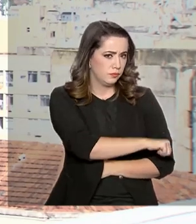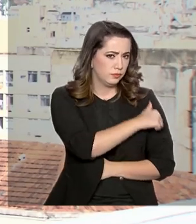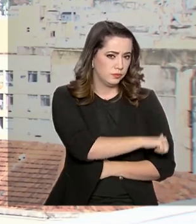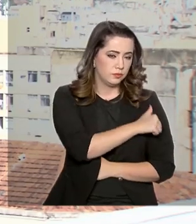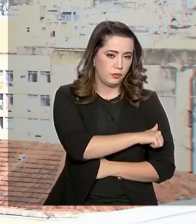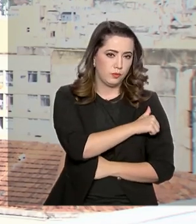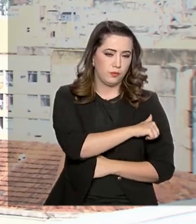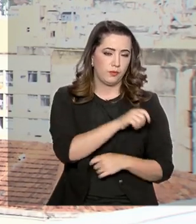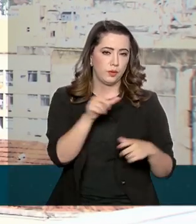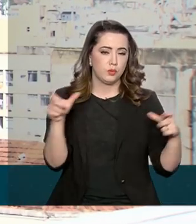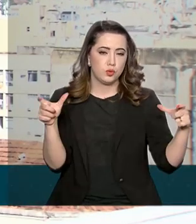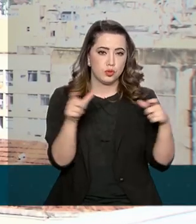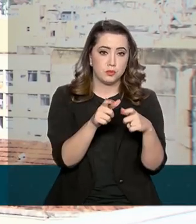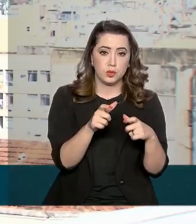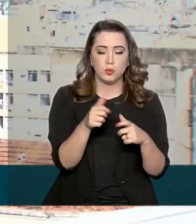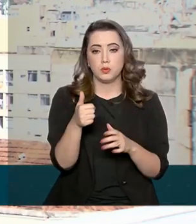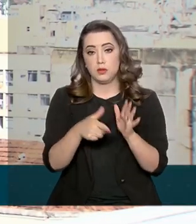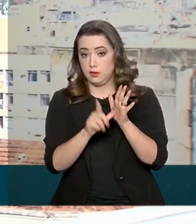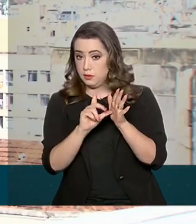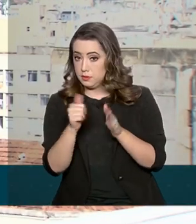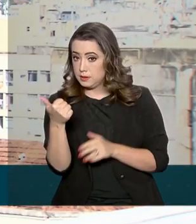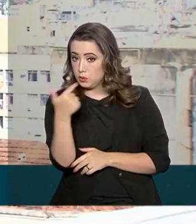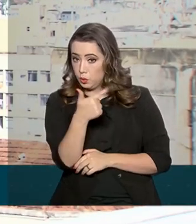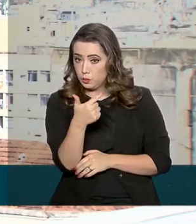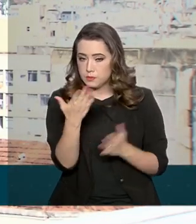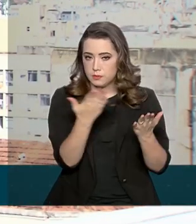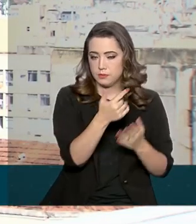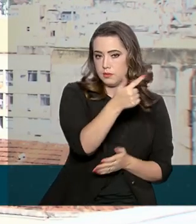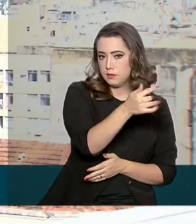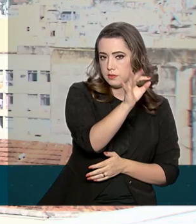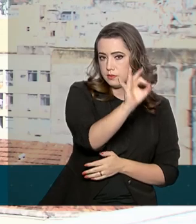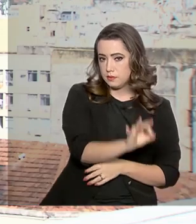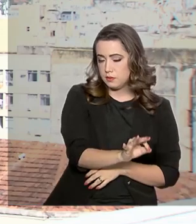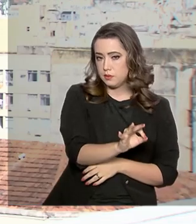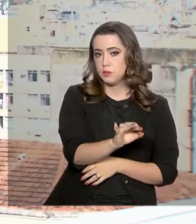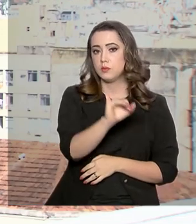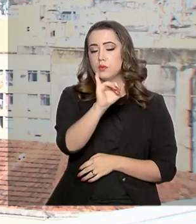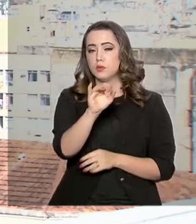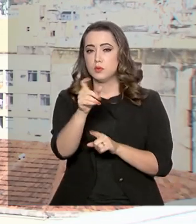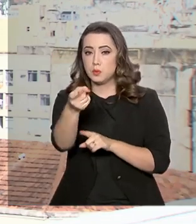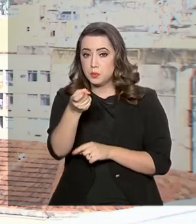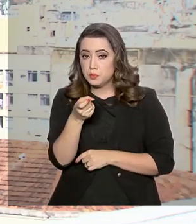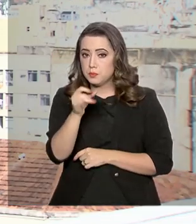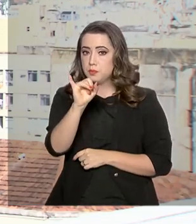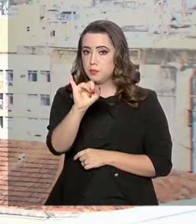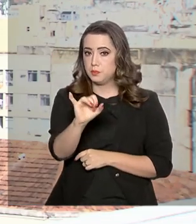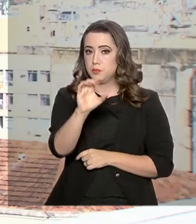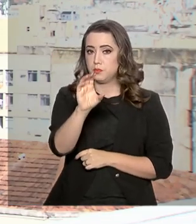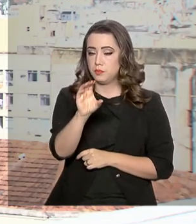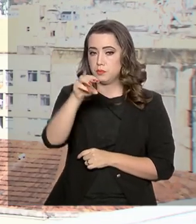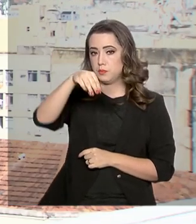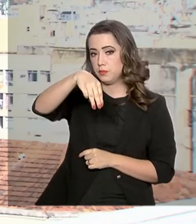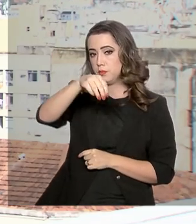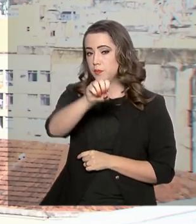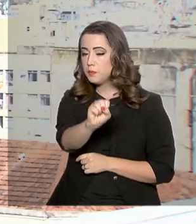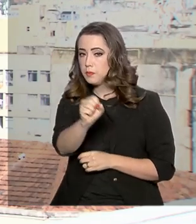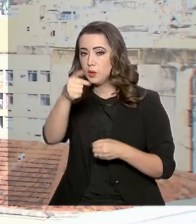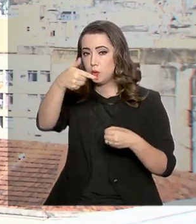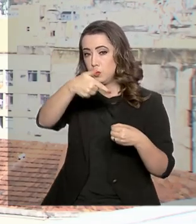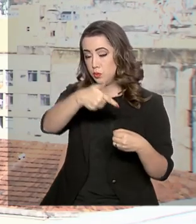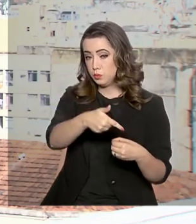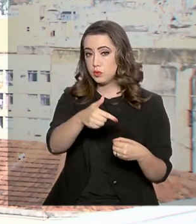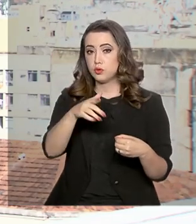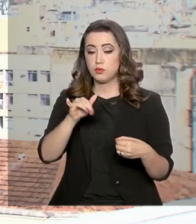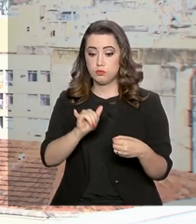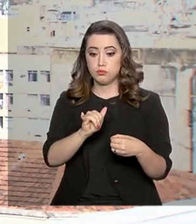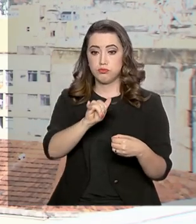12% para 7% a alíquota do Imposto sobre Mercadorias e Serviços, o ICMS, sobre o querosene de aviação.